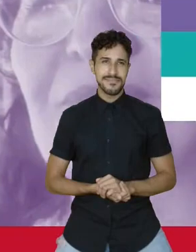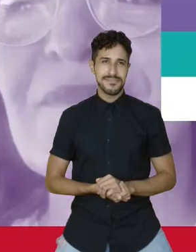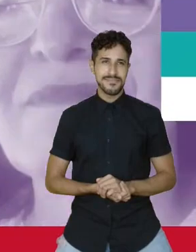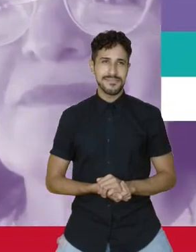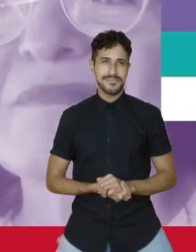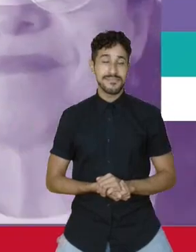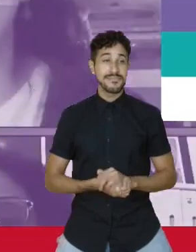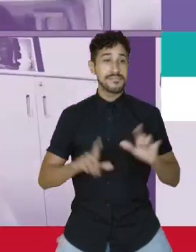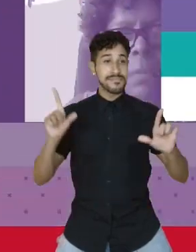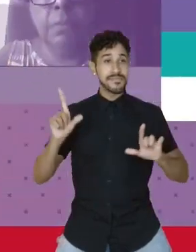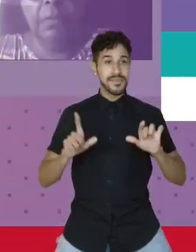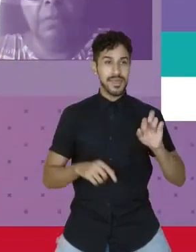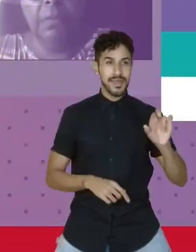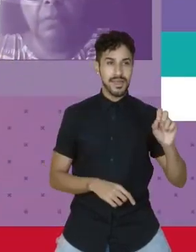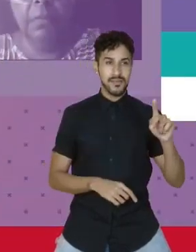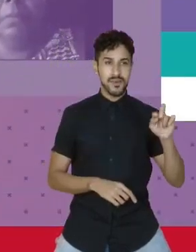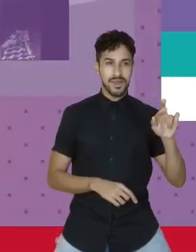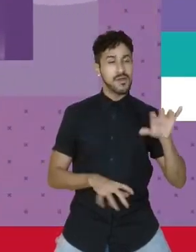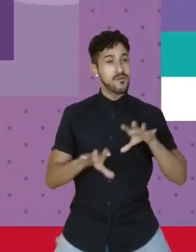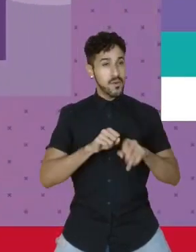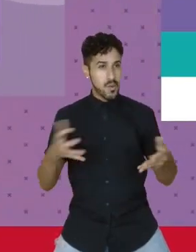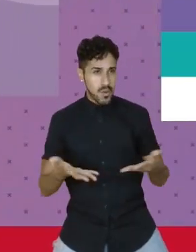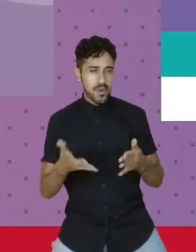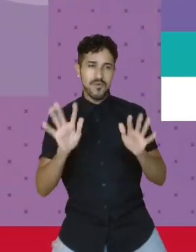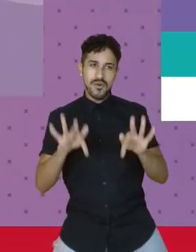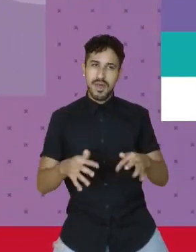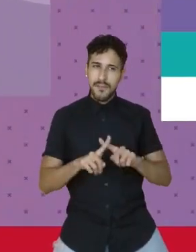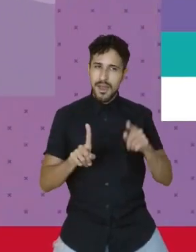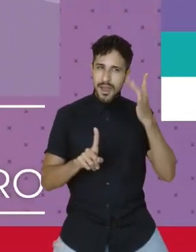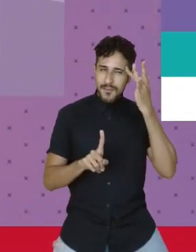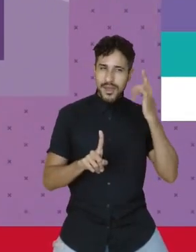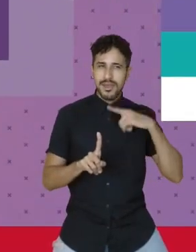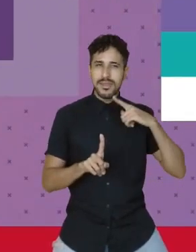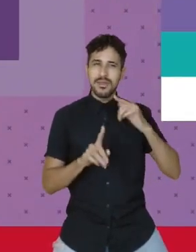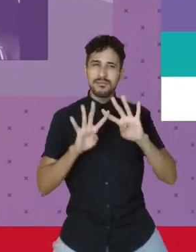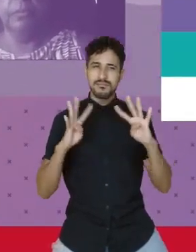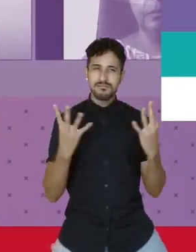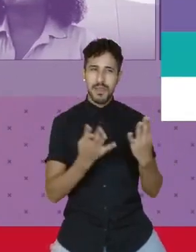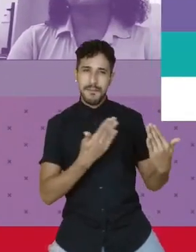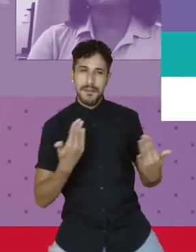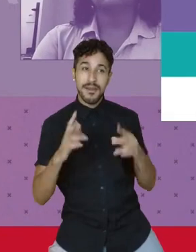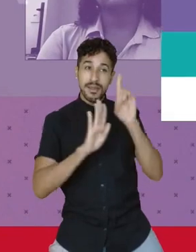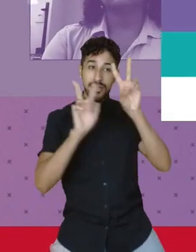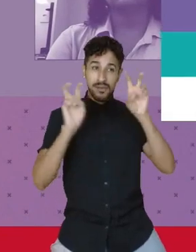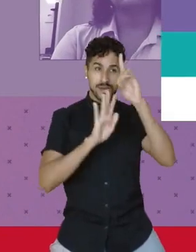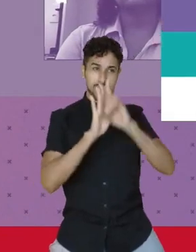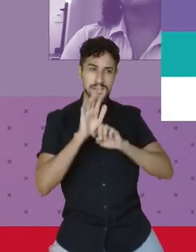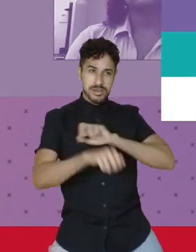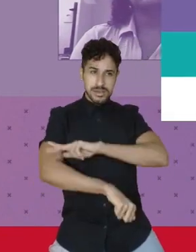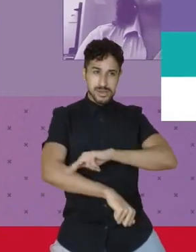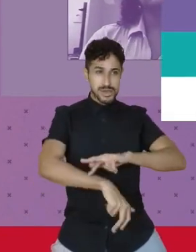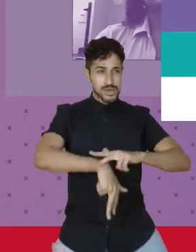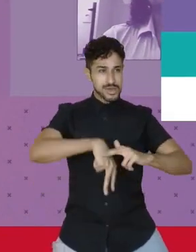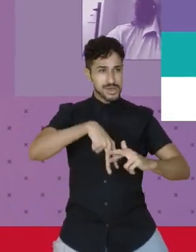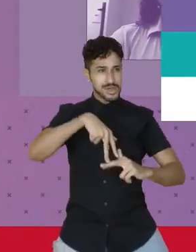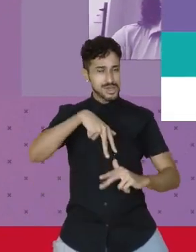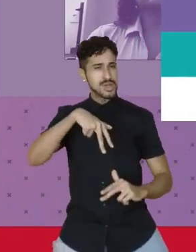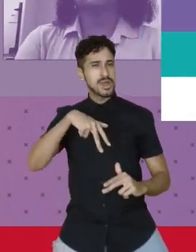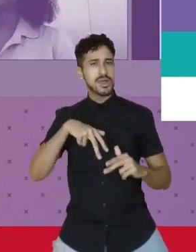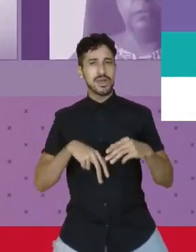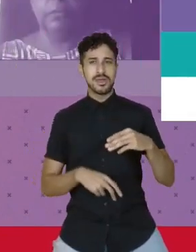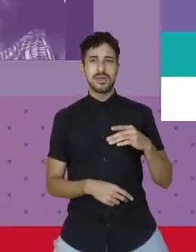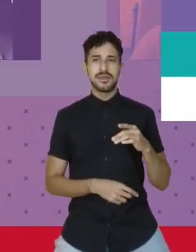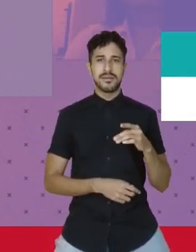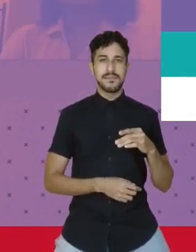O TV Elas por Elas formação de hoje fica por aqui, mas amanhã tem roda de conversa sobre direitos raciais e de gênero com Matilde Ribeiro,